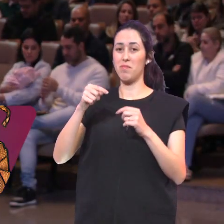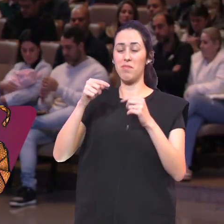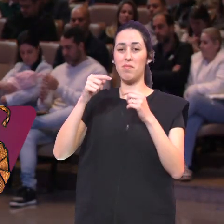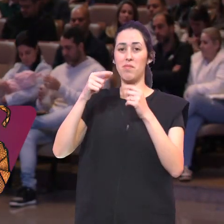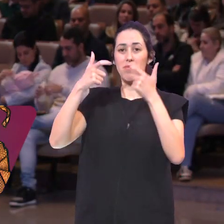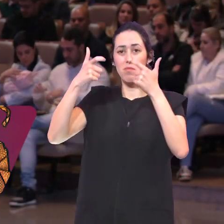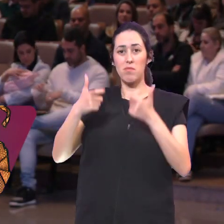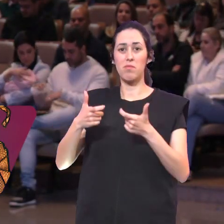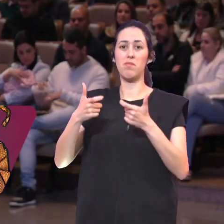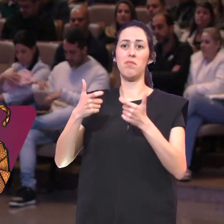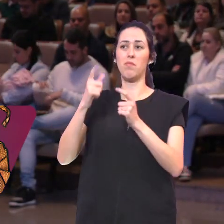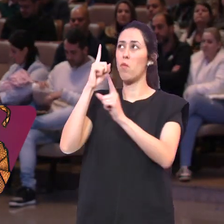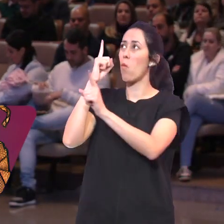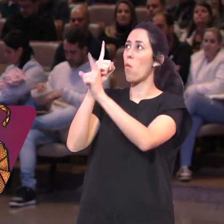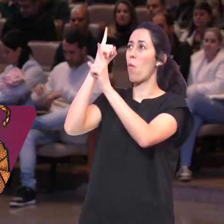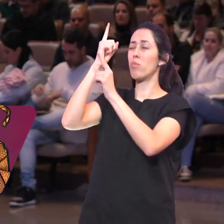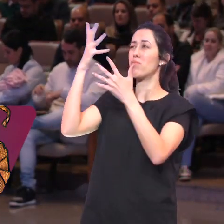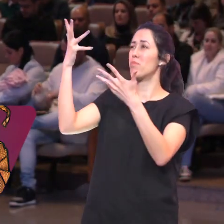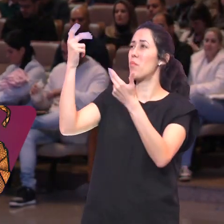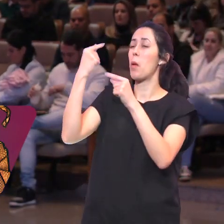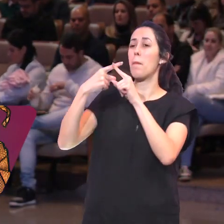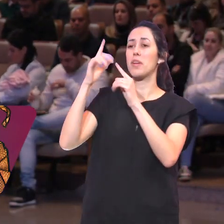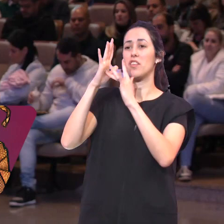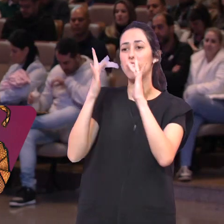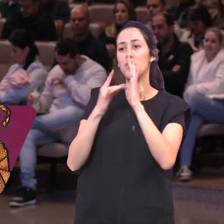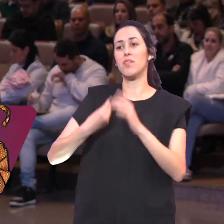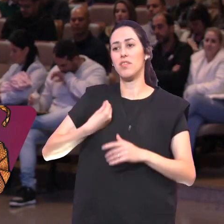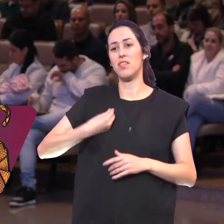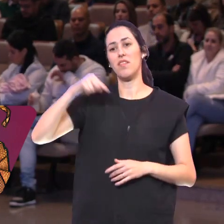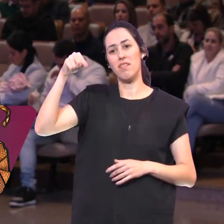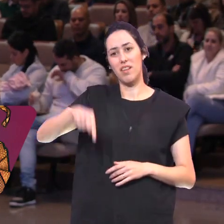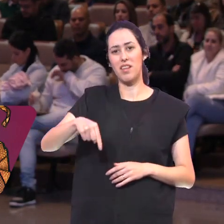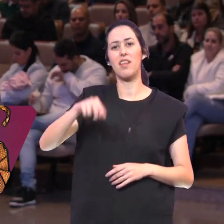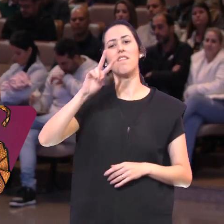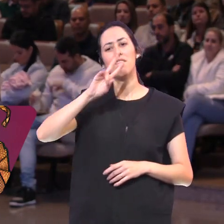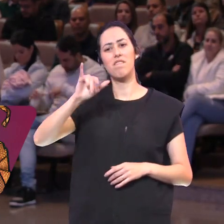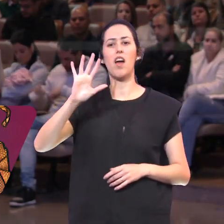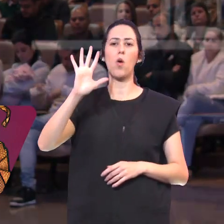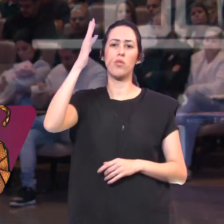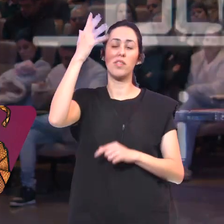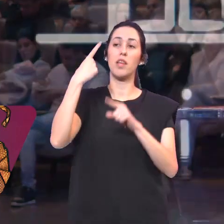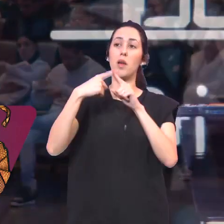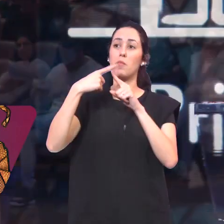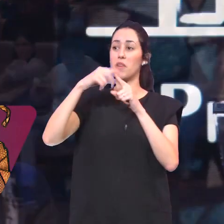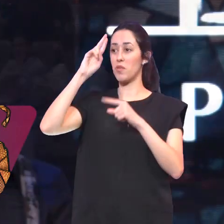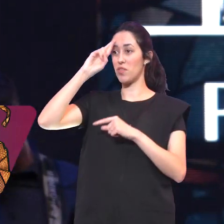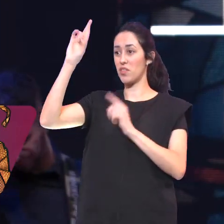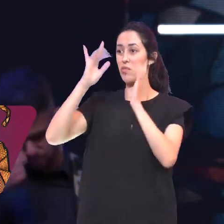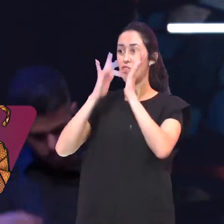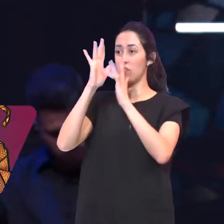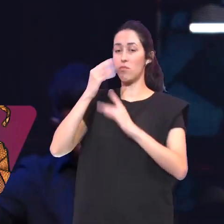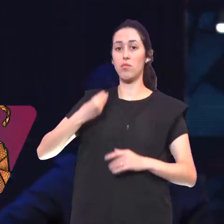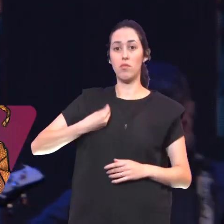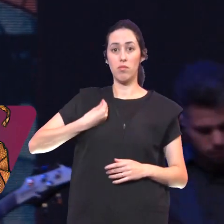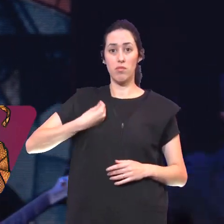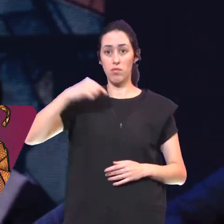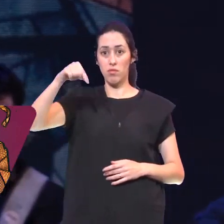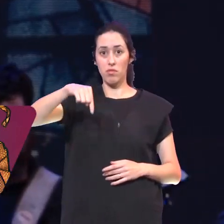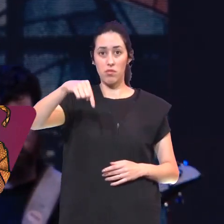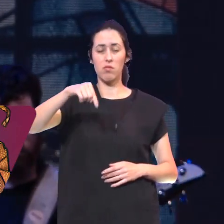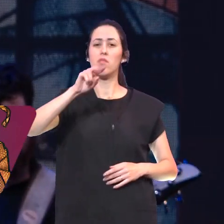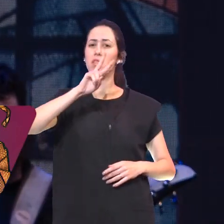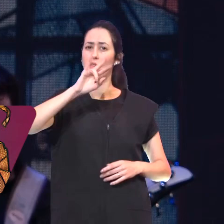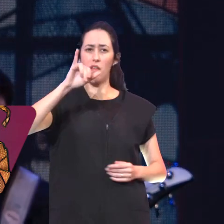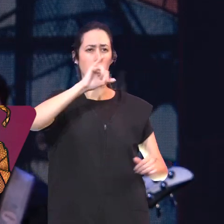Não é mais uma vez É a vez Que vai acontecer Porque aonde O Senhor Jesus está As coisas Acontecem